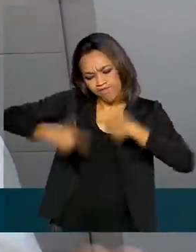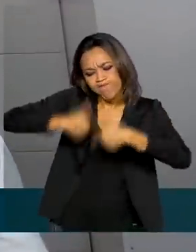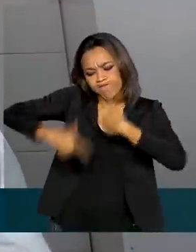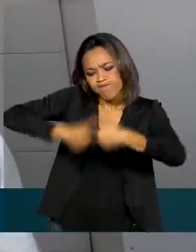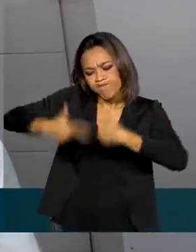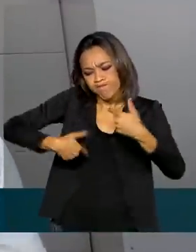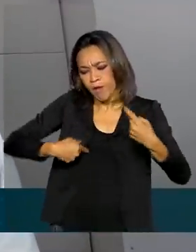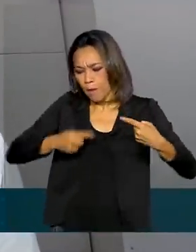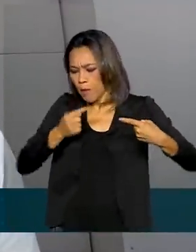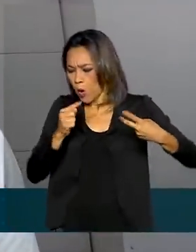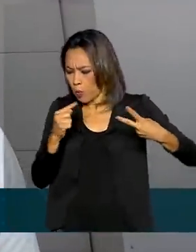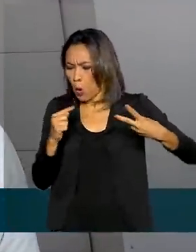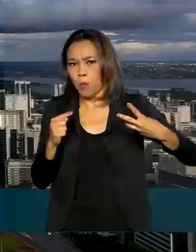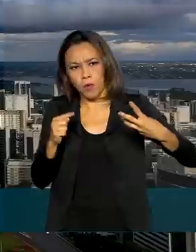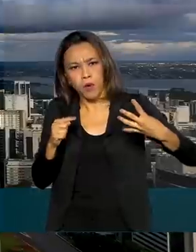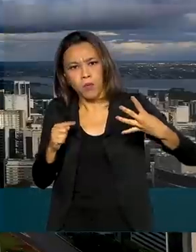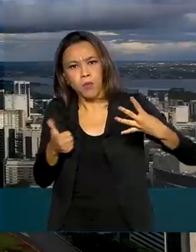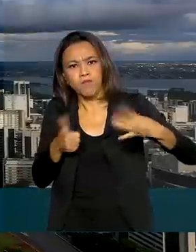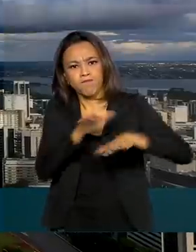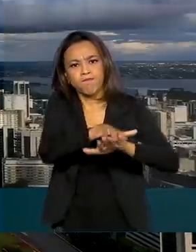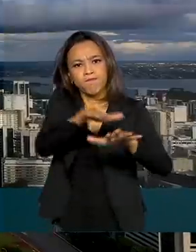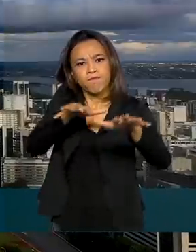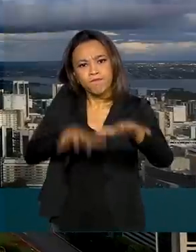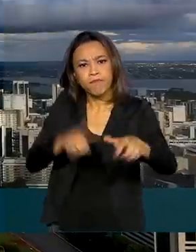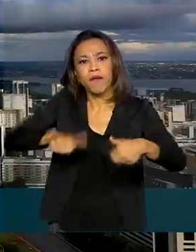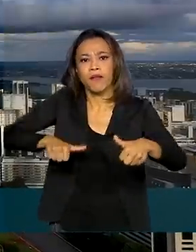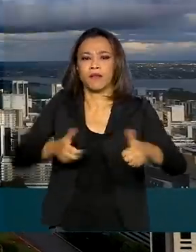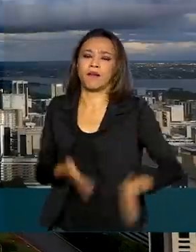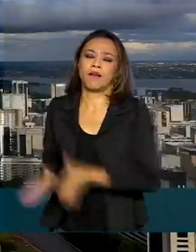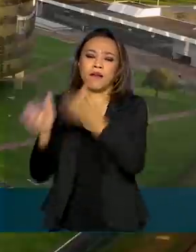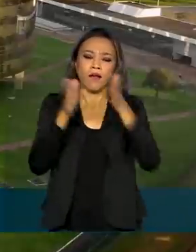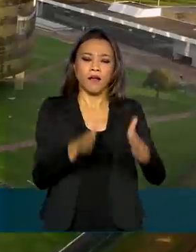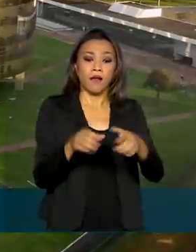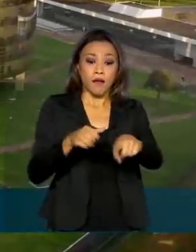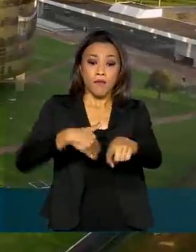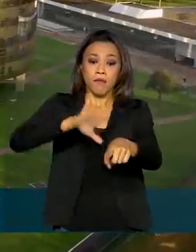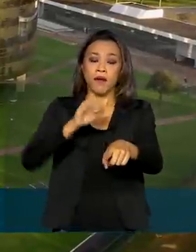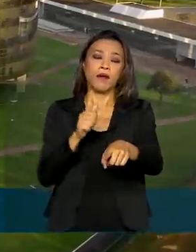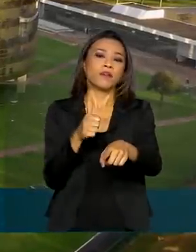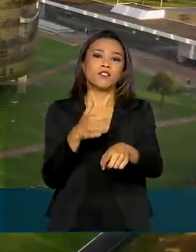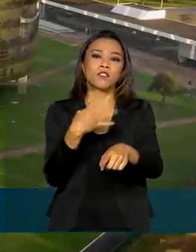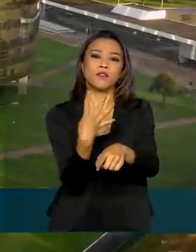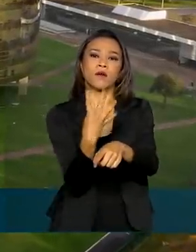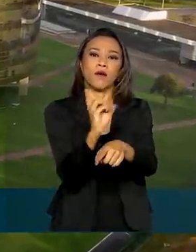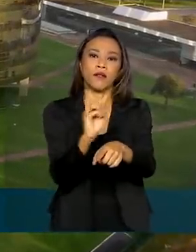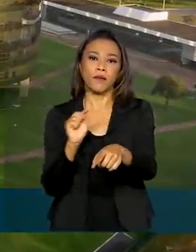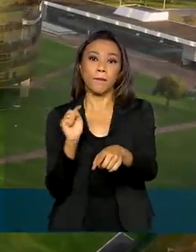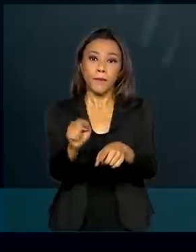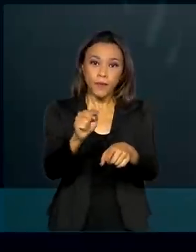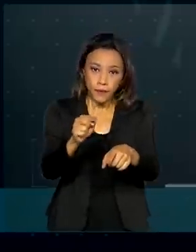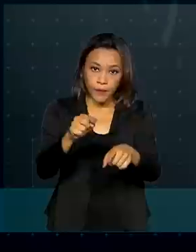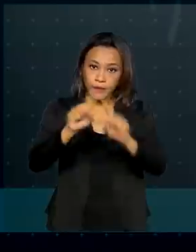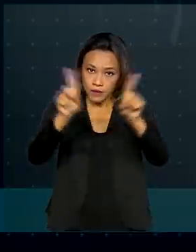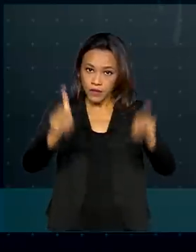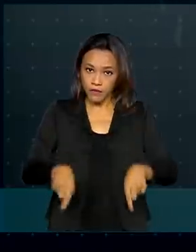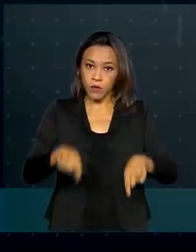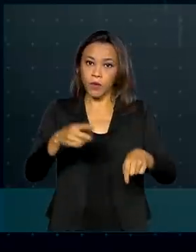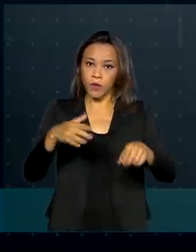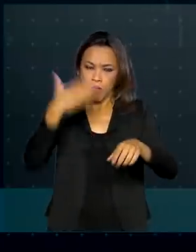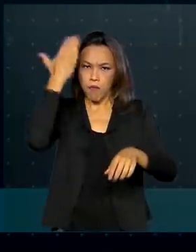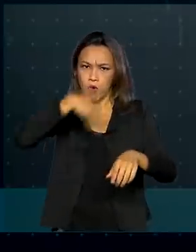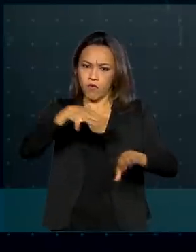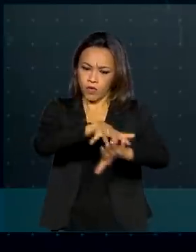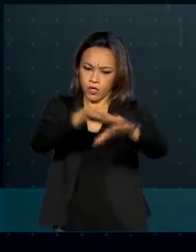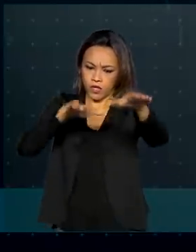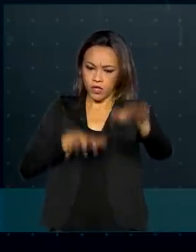métricas que avaliem esse trabalho remoto. Uma pesquisa feita com mais de 40 mil servidores públicos sobre trabalho remoto mostra que quase